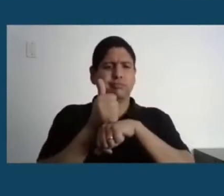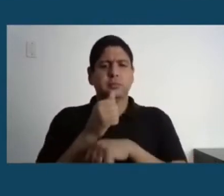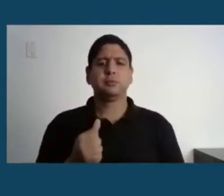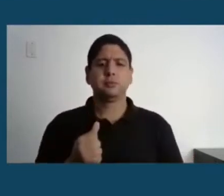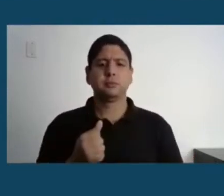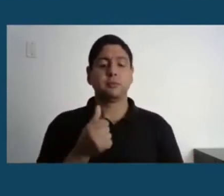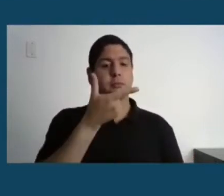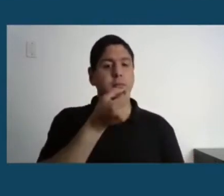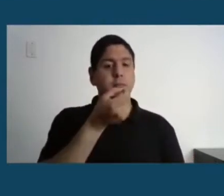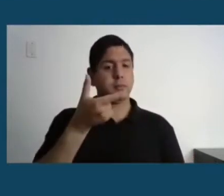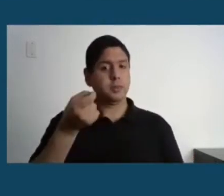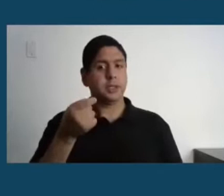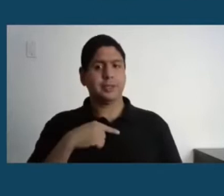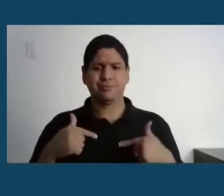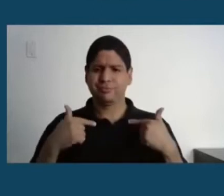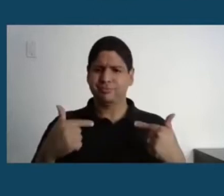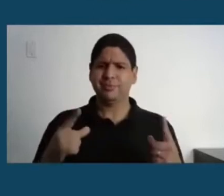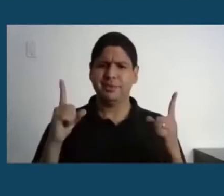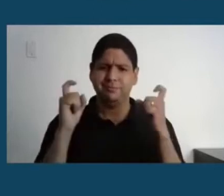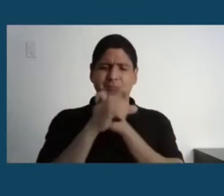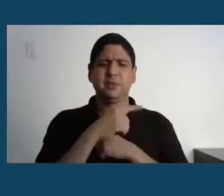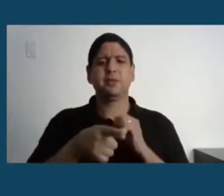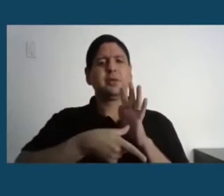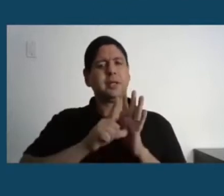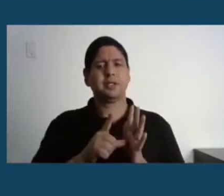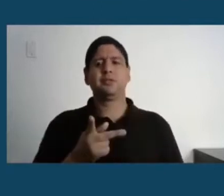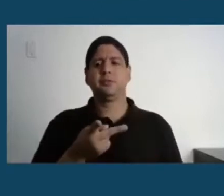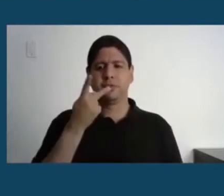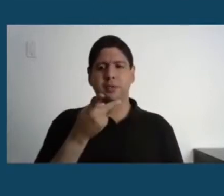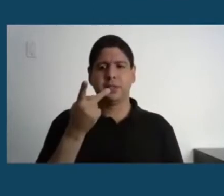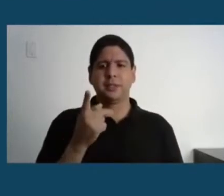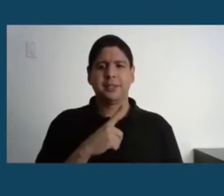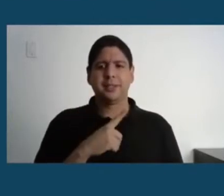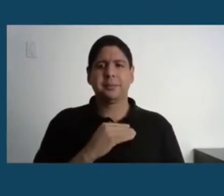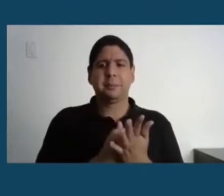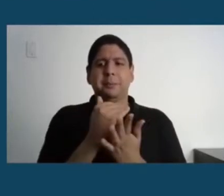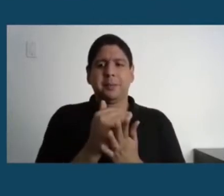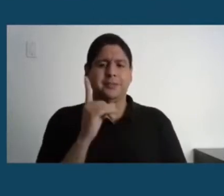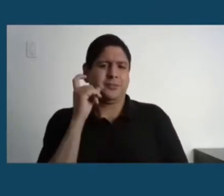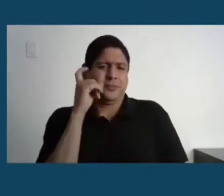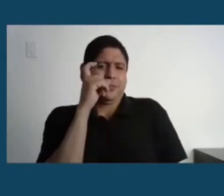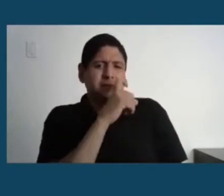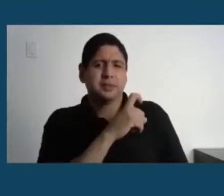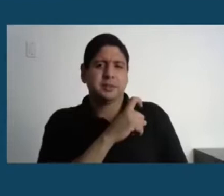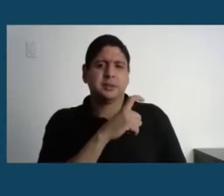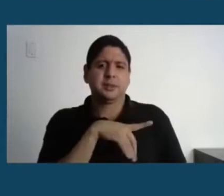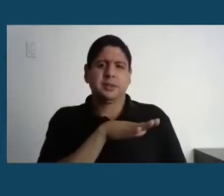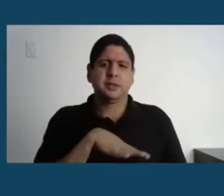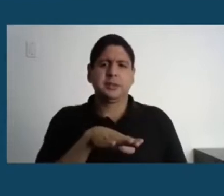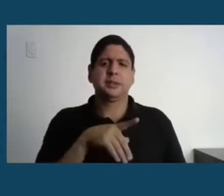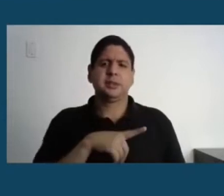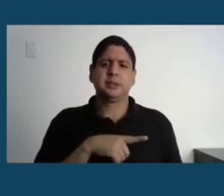lançamos o maior programa universitário de inclusão digital do país, apesar dos cortes orçamentários, naquela época eu me posicionei dizendo que a UFRJ